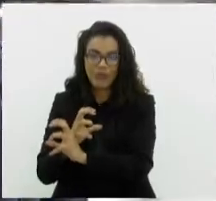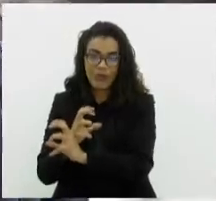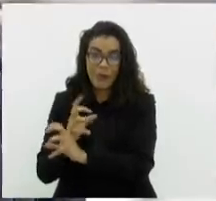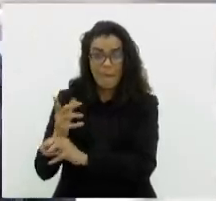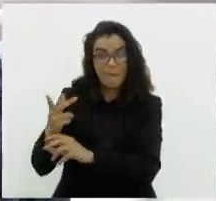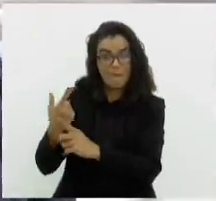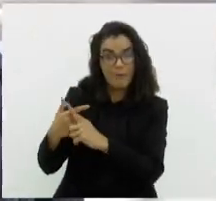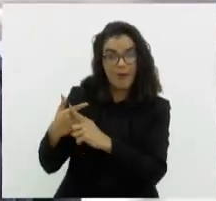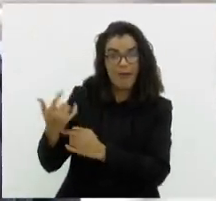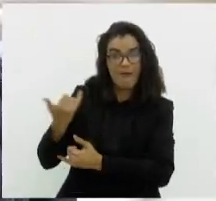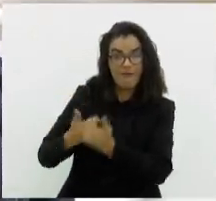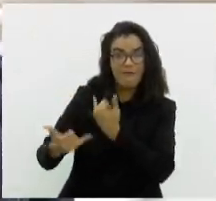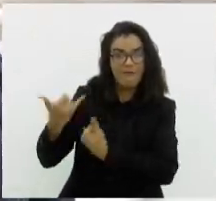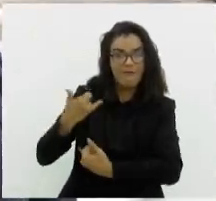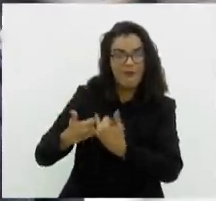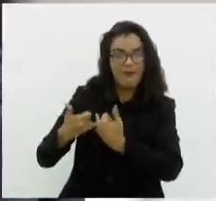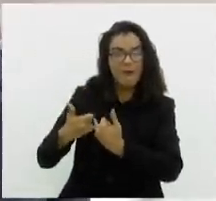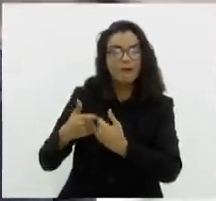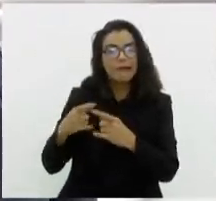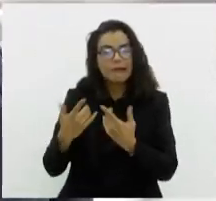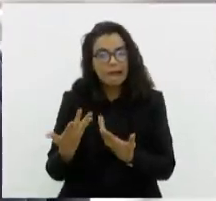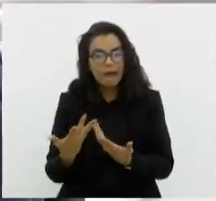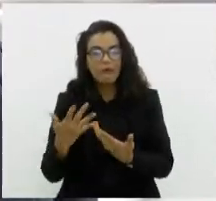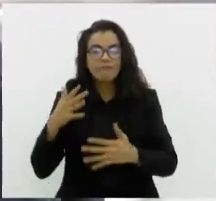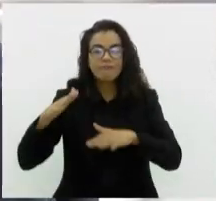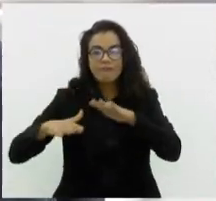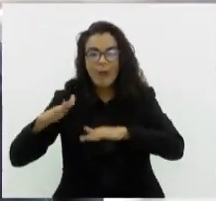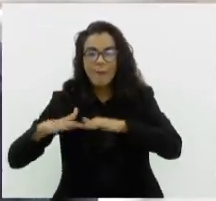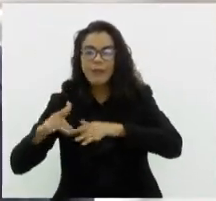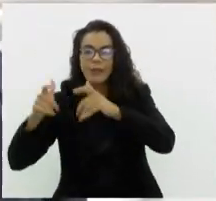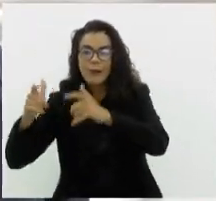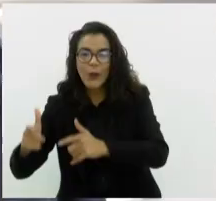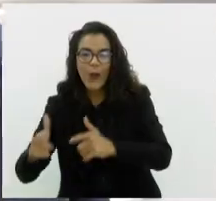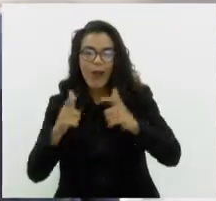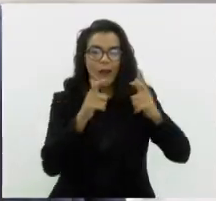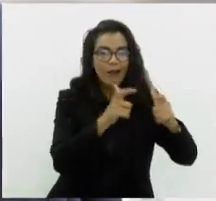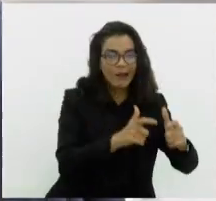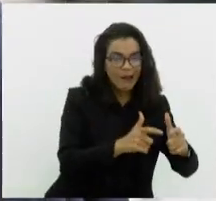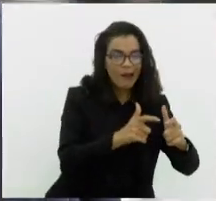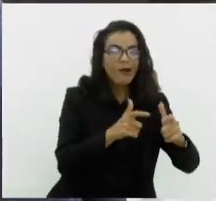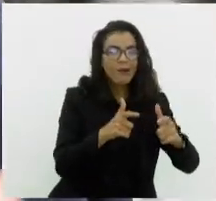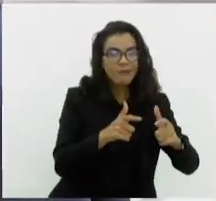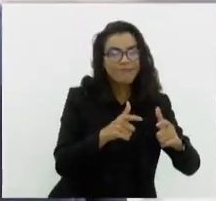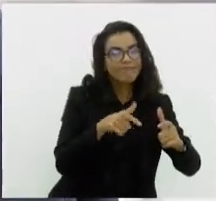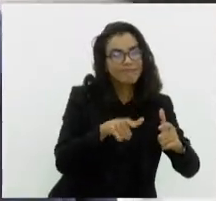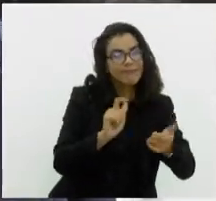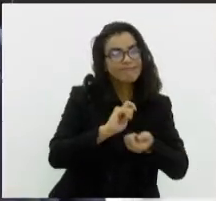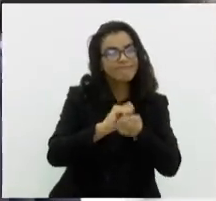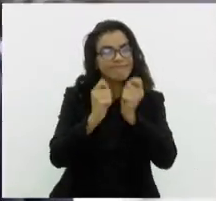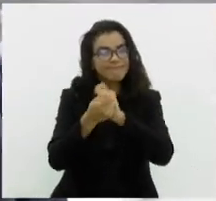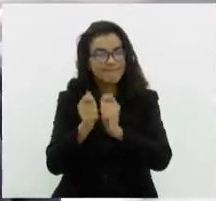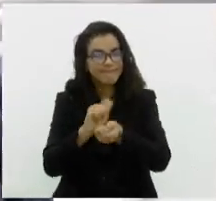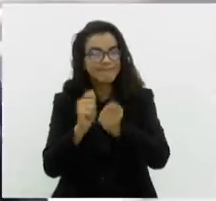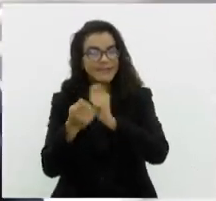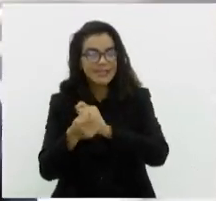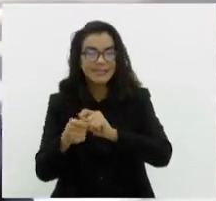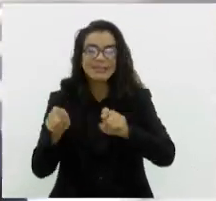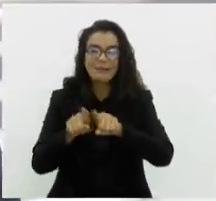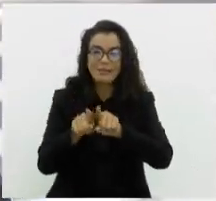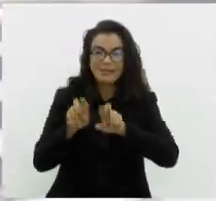informado, uma projeção de seca. Então, dependendo do cenário, você vai tomar medidas adequadas e diferentes.